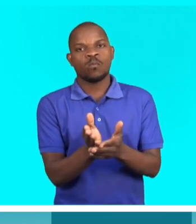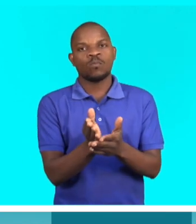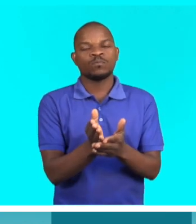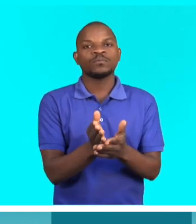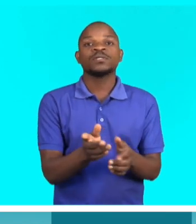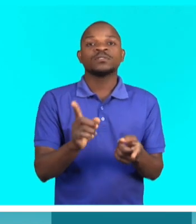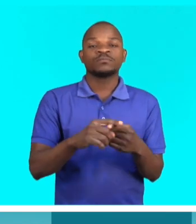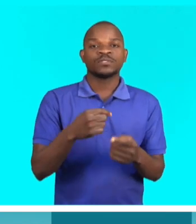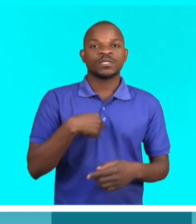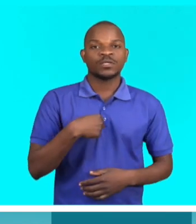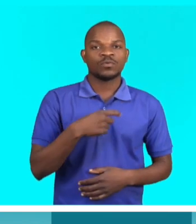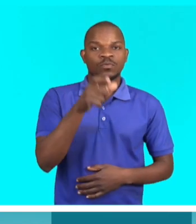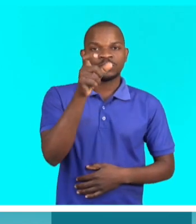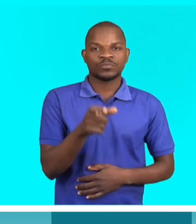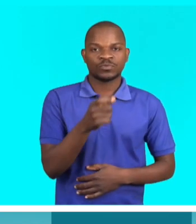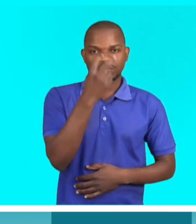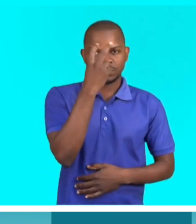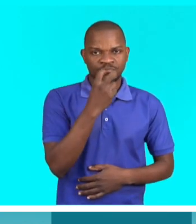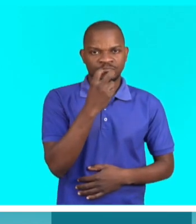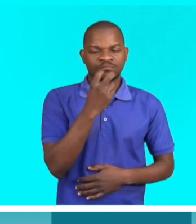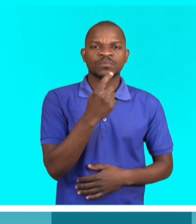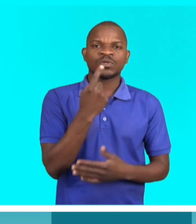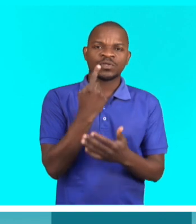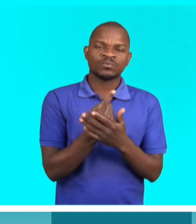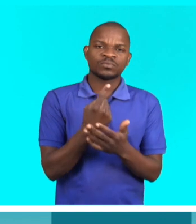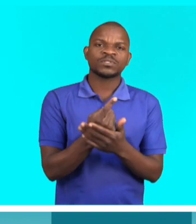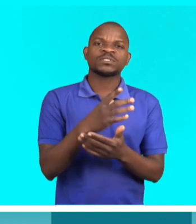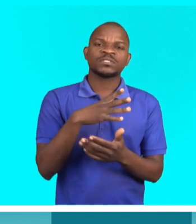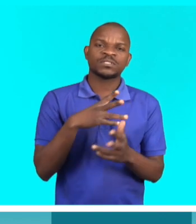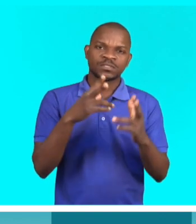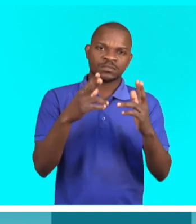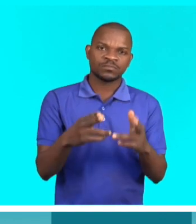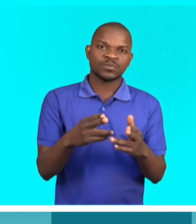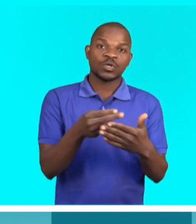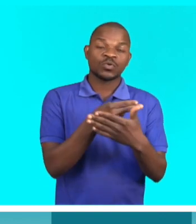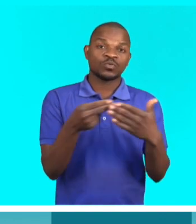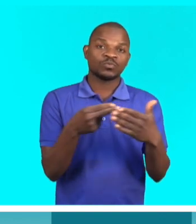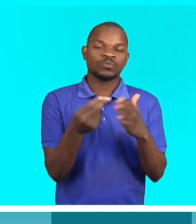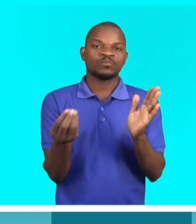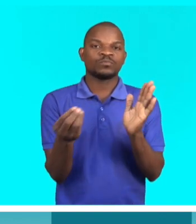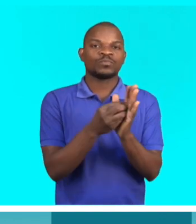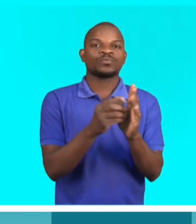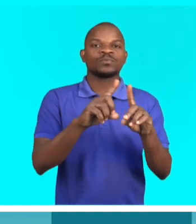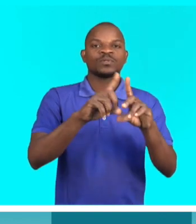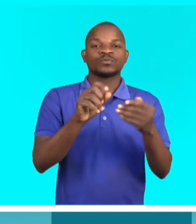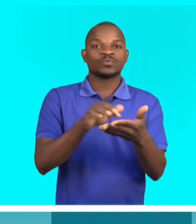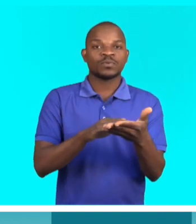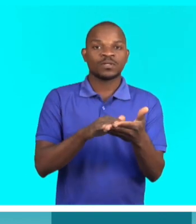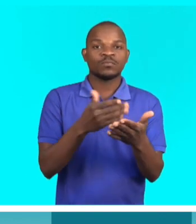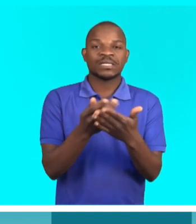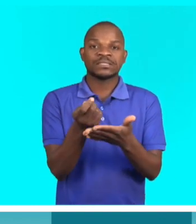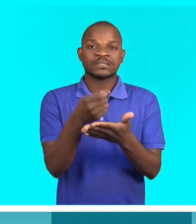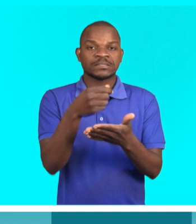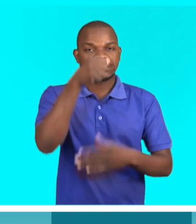pode ser desvirtuado. No meu caso com deficiência visual, que tivéssemos também nomes em braile.